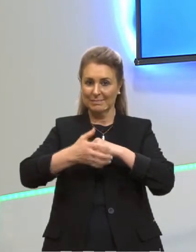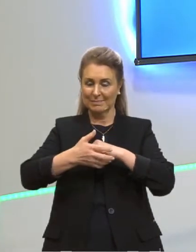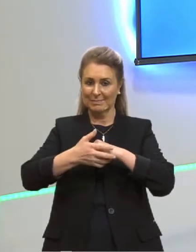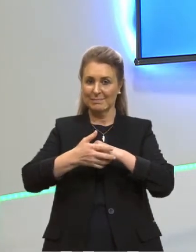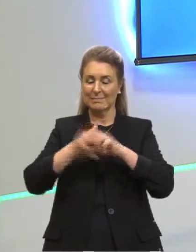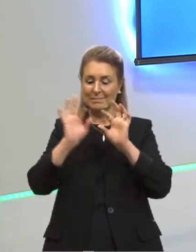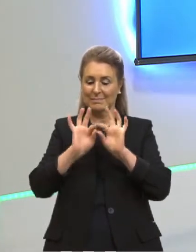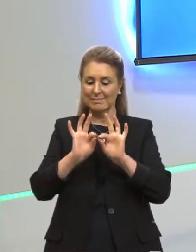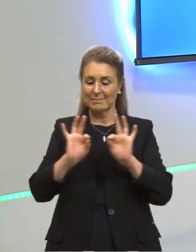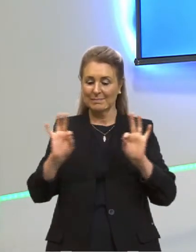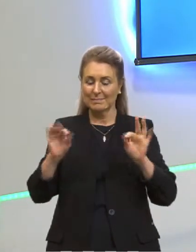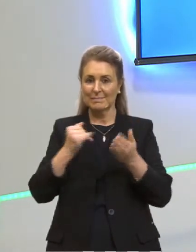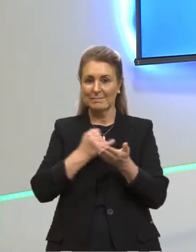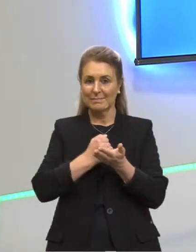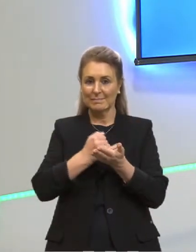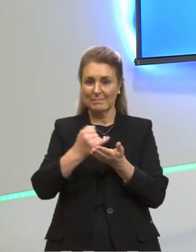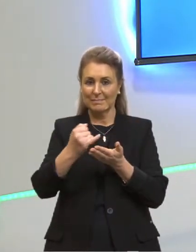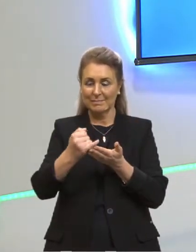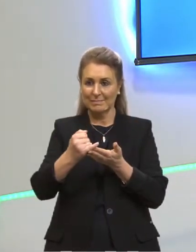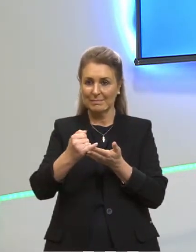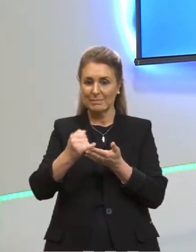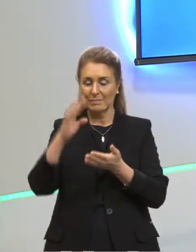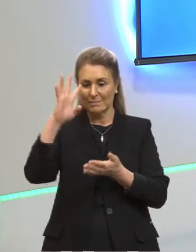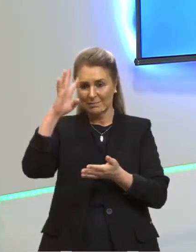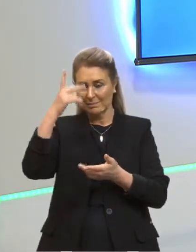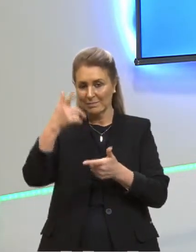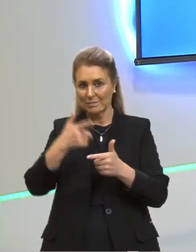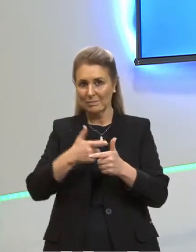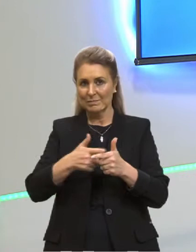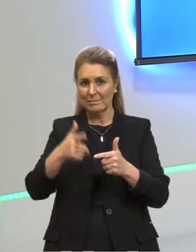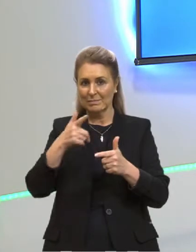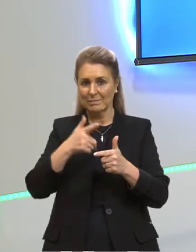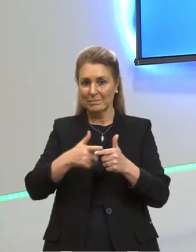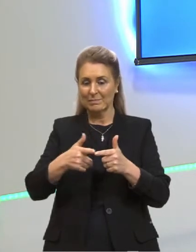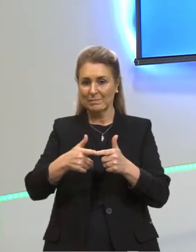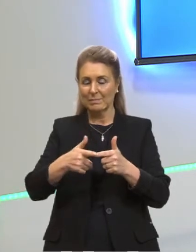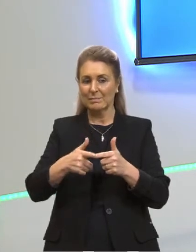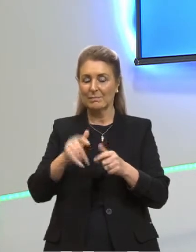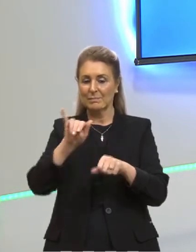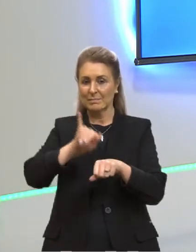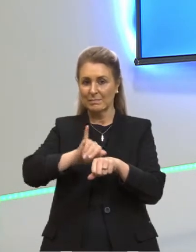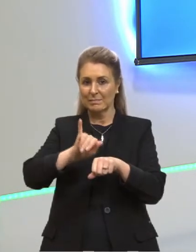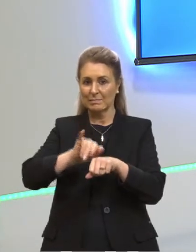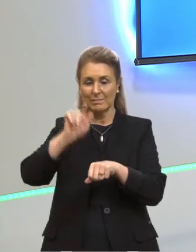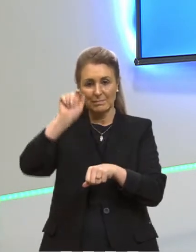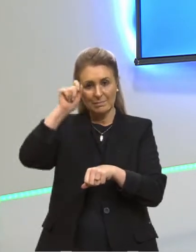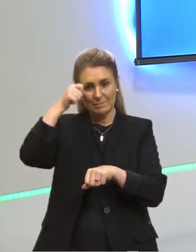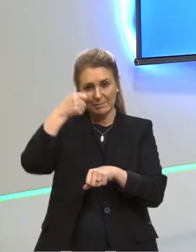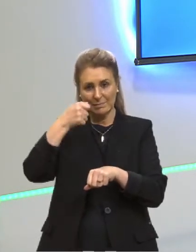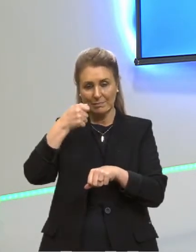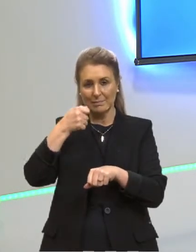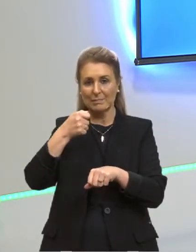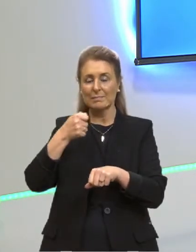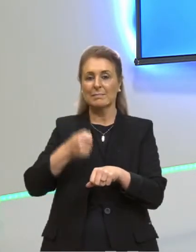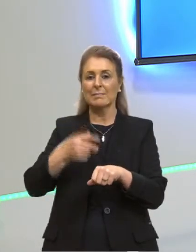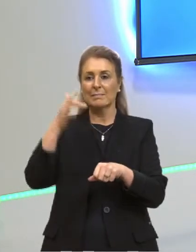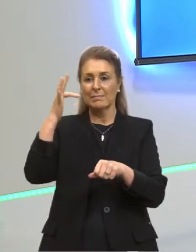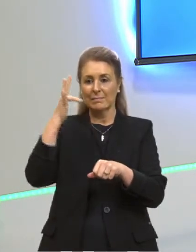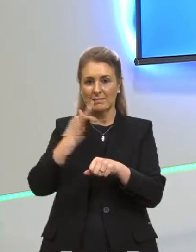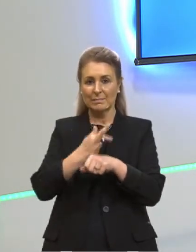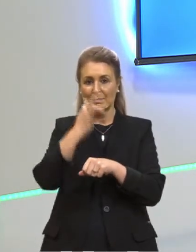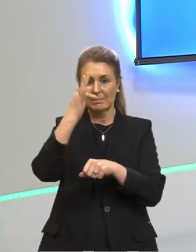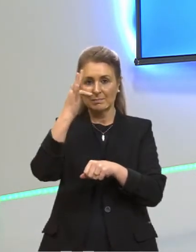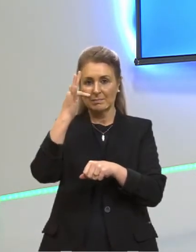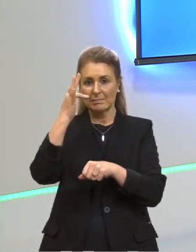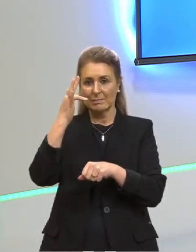que começou com a solução do problema do corpo negro até o fóton. Vamos falar o que é o corpo negro para